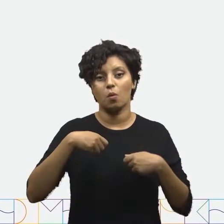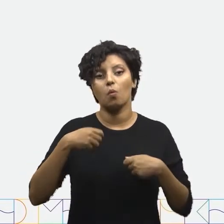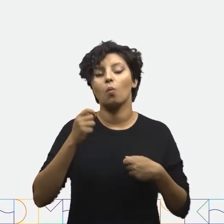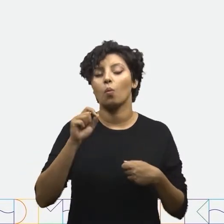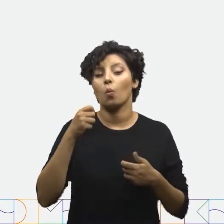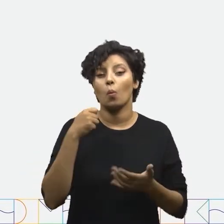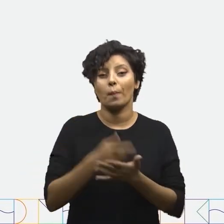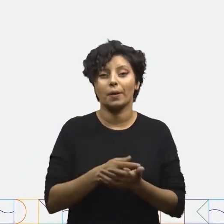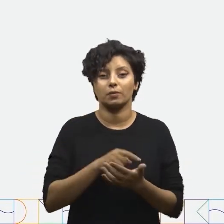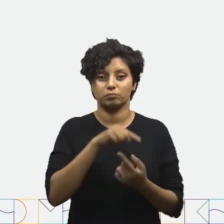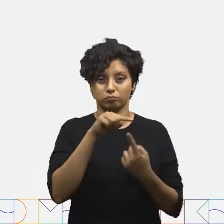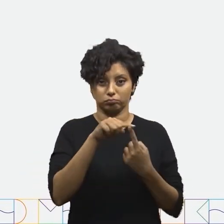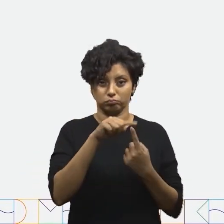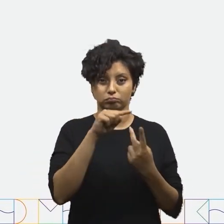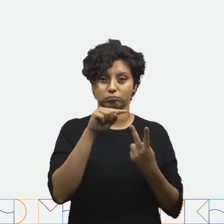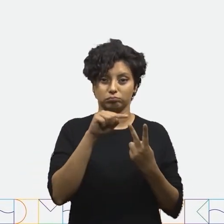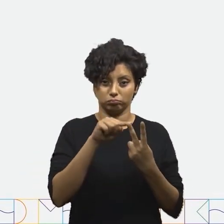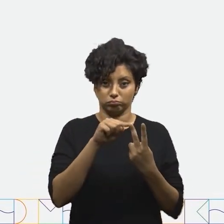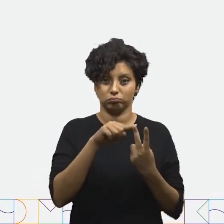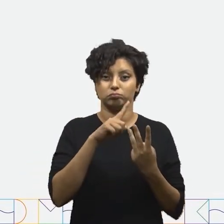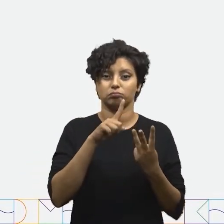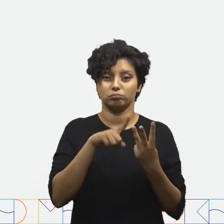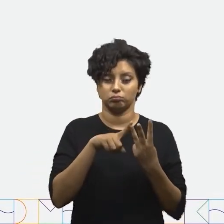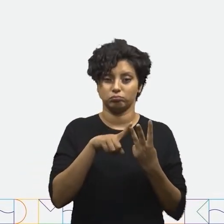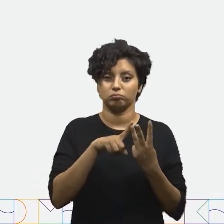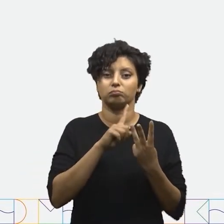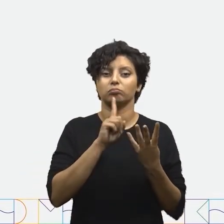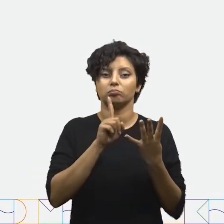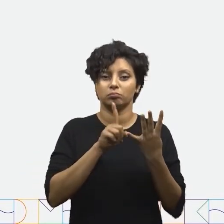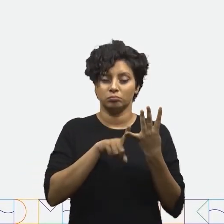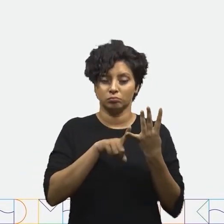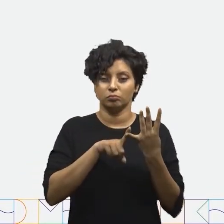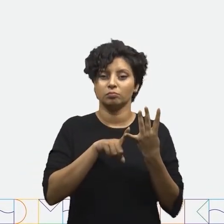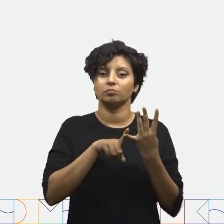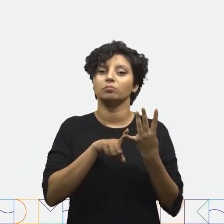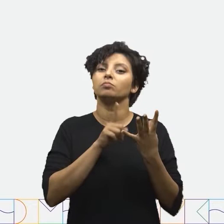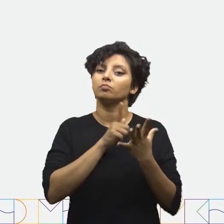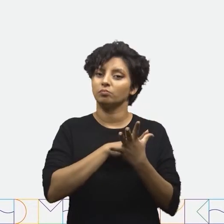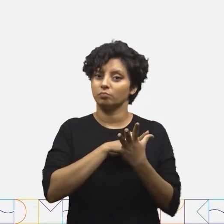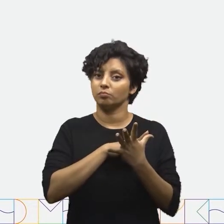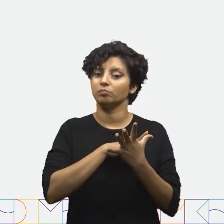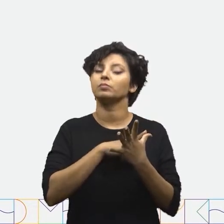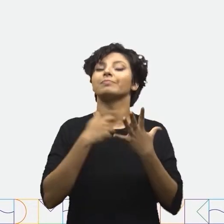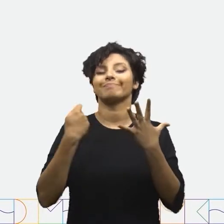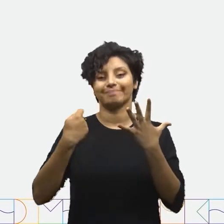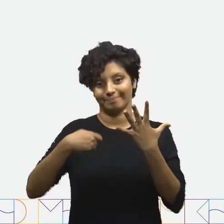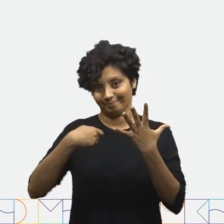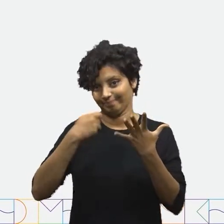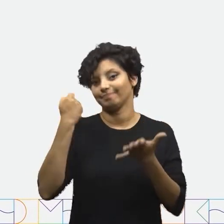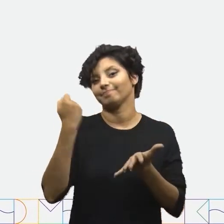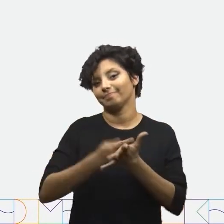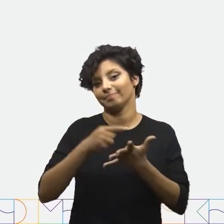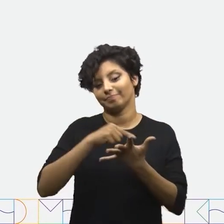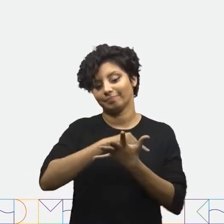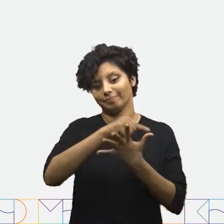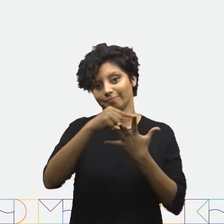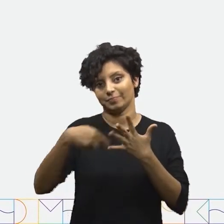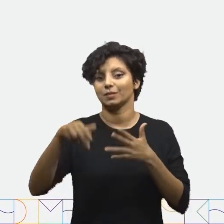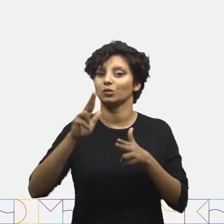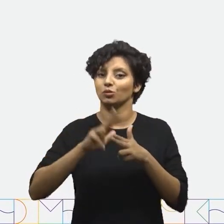uma, duas, três, quatro, cinco latas de